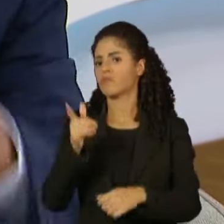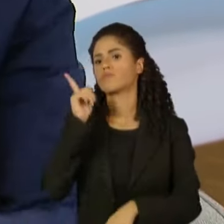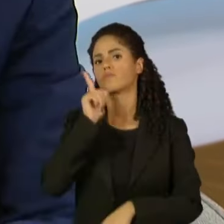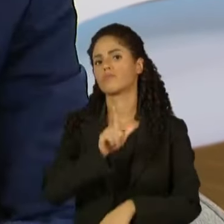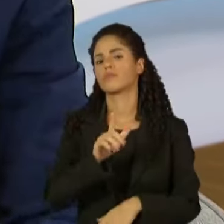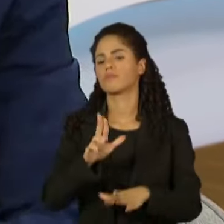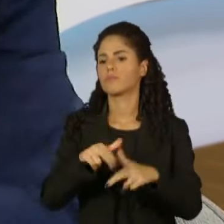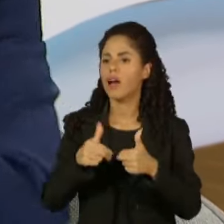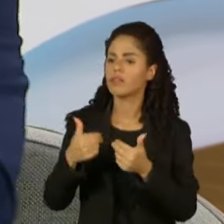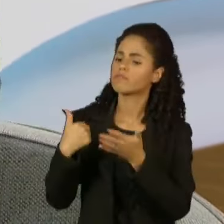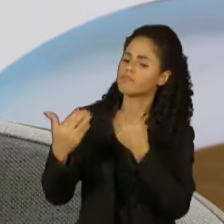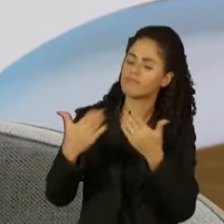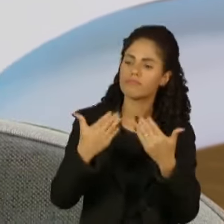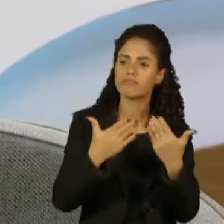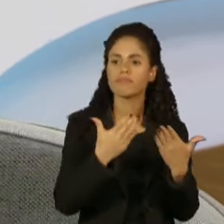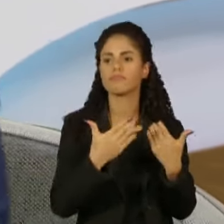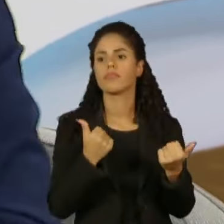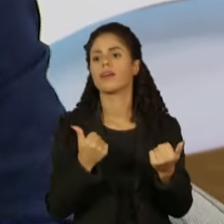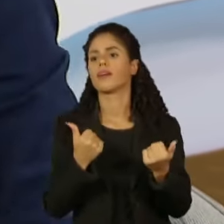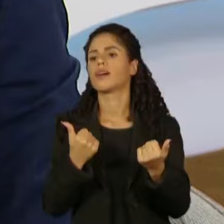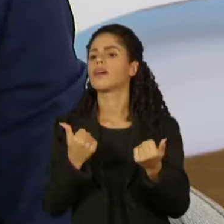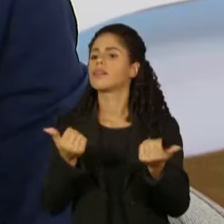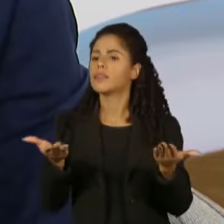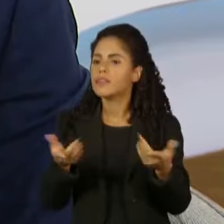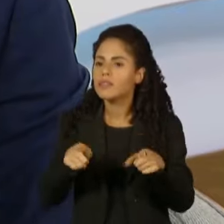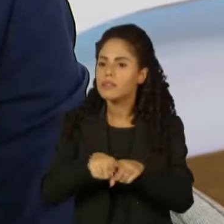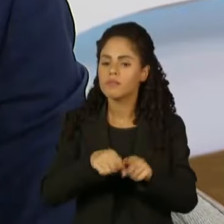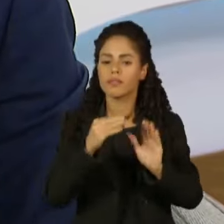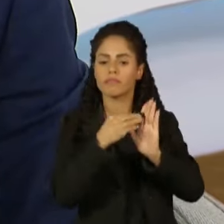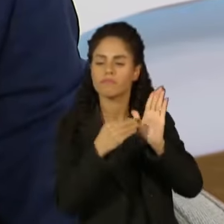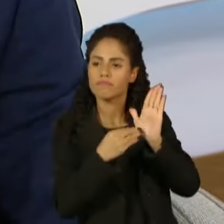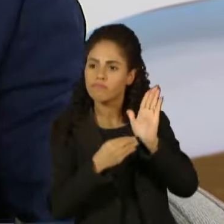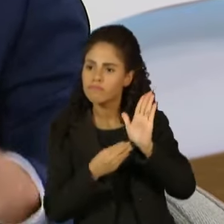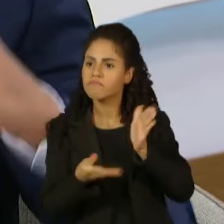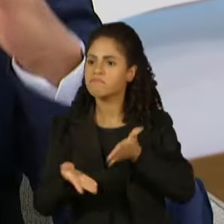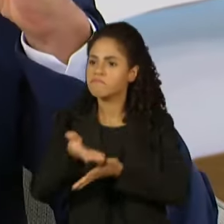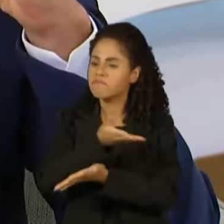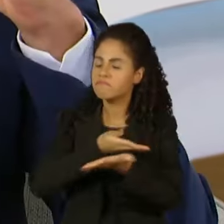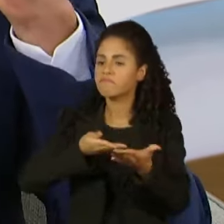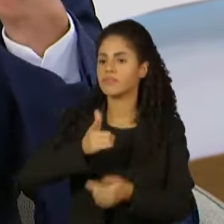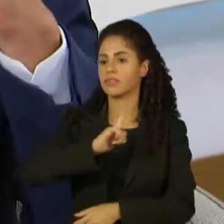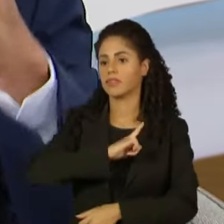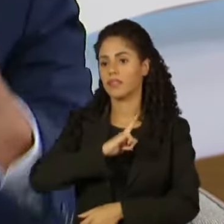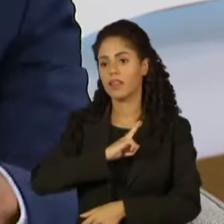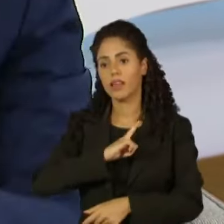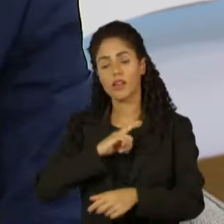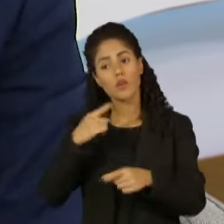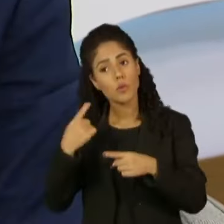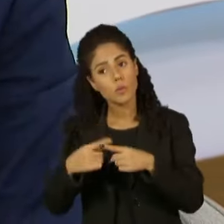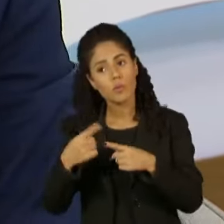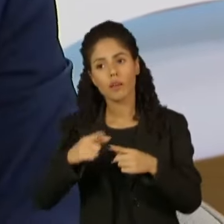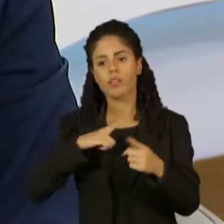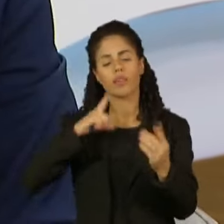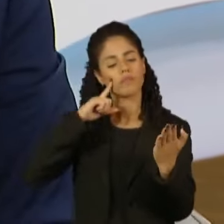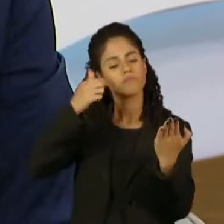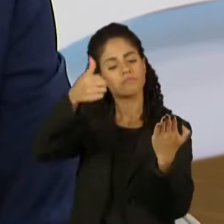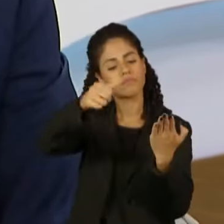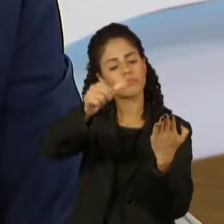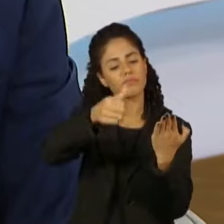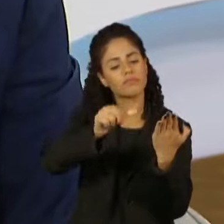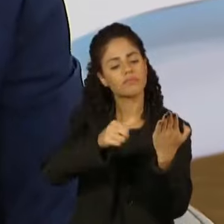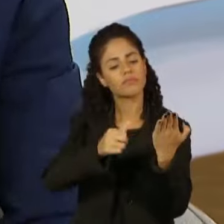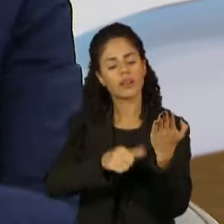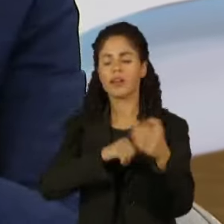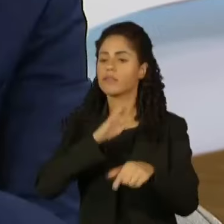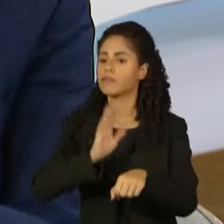pelo diálogo, pelo compartilhamento da agenda com o Congresso Nacional, por ter uma avaliação realista do que é a realidade do Congresso